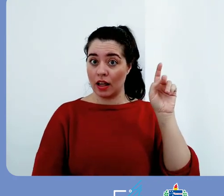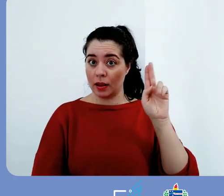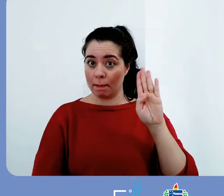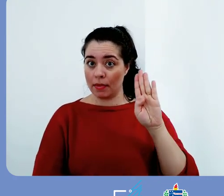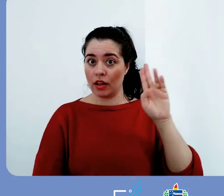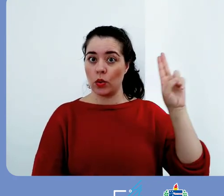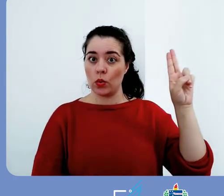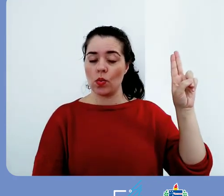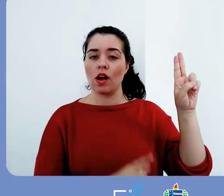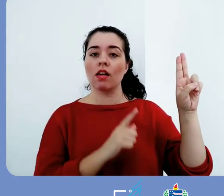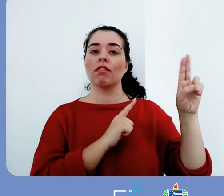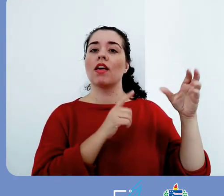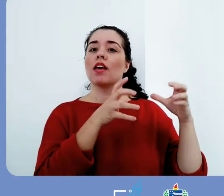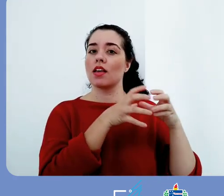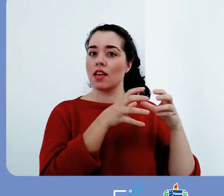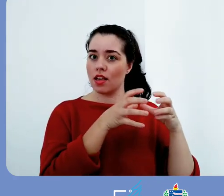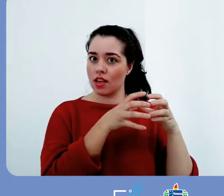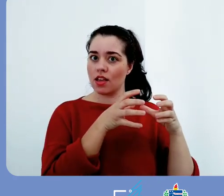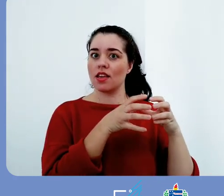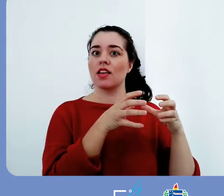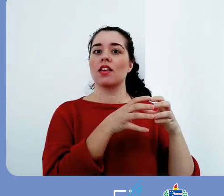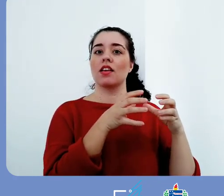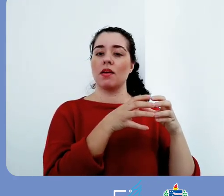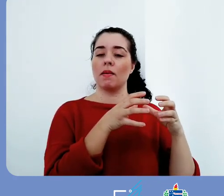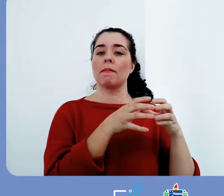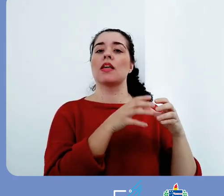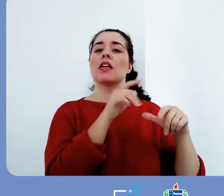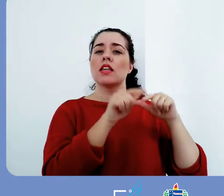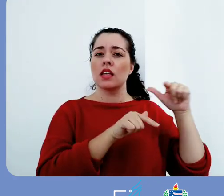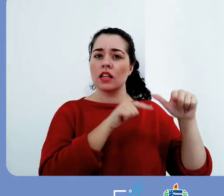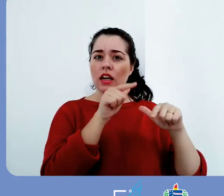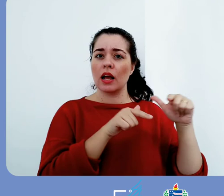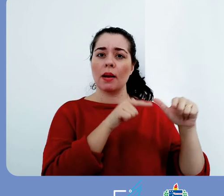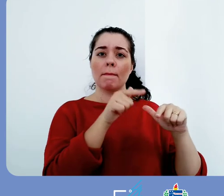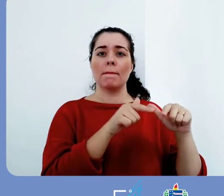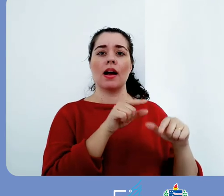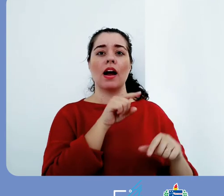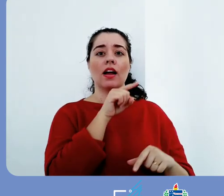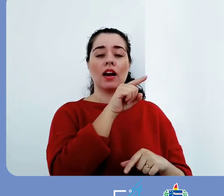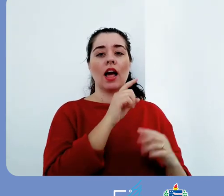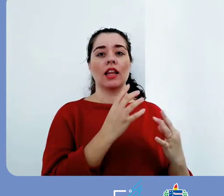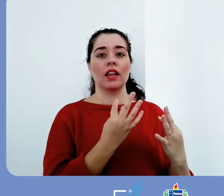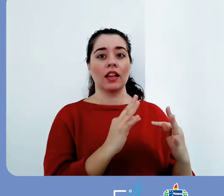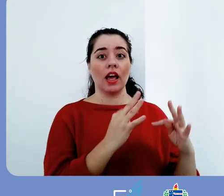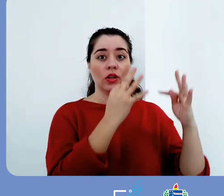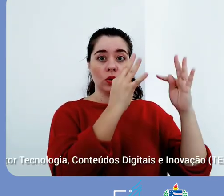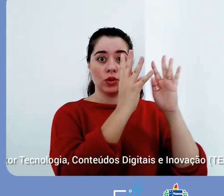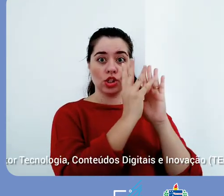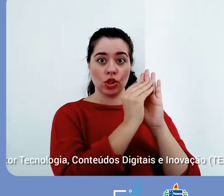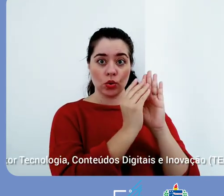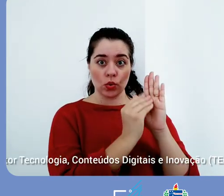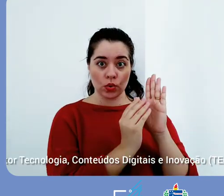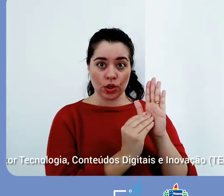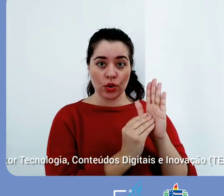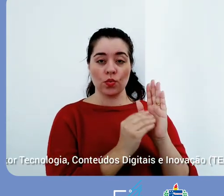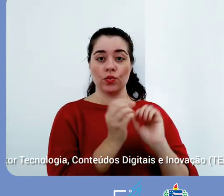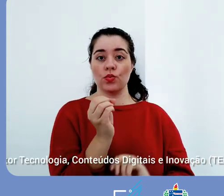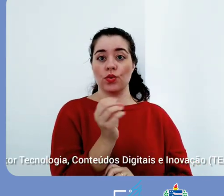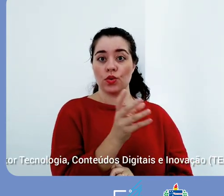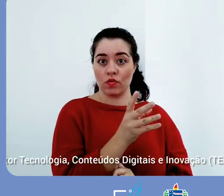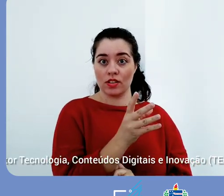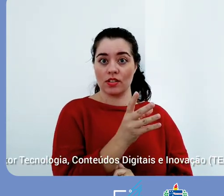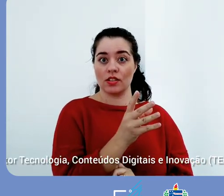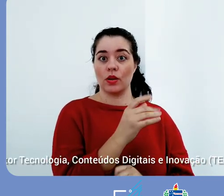inovação. Não há servidores exclusivos para atuarem no repositório institucional, mas um dado